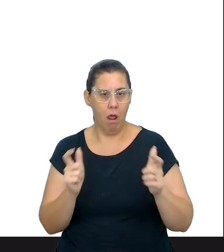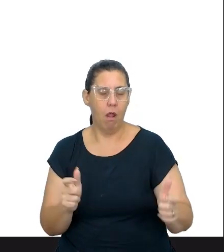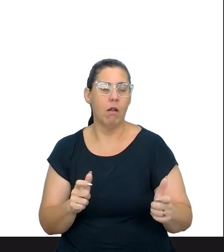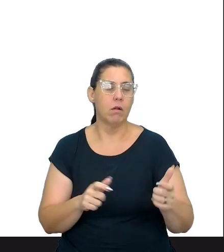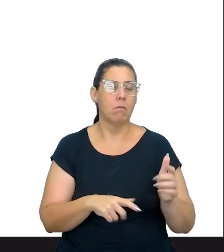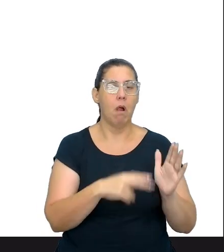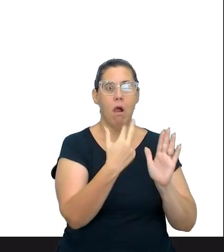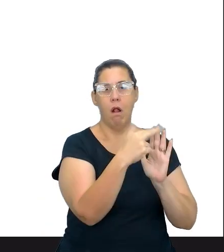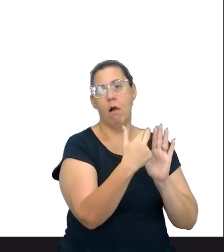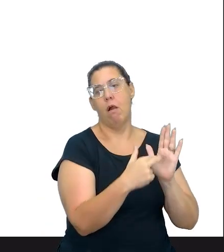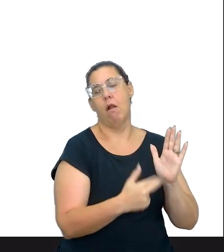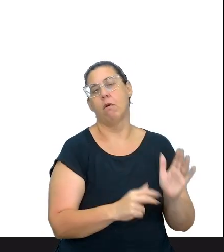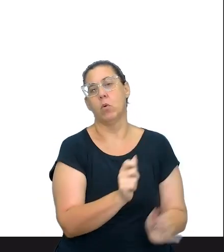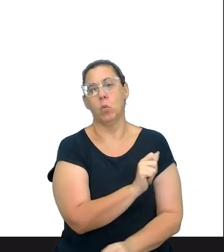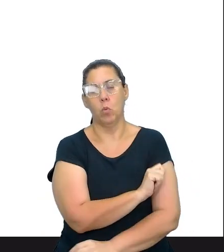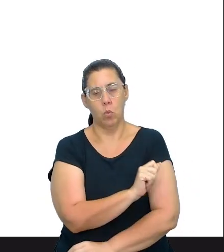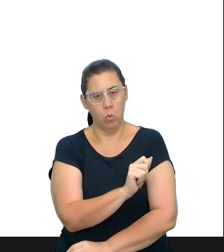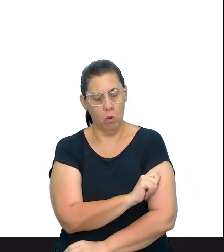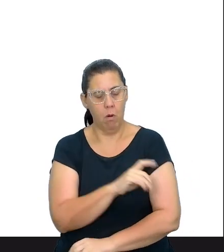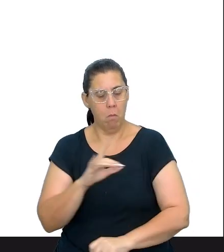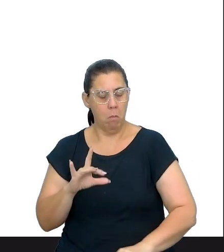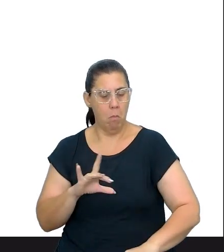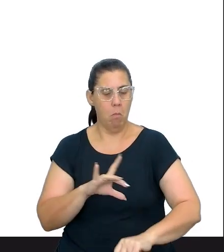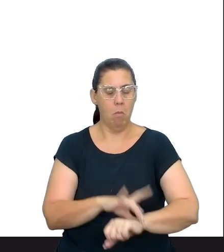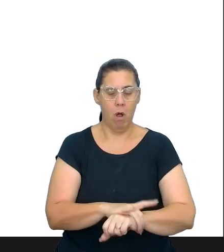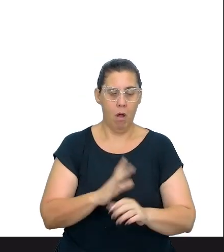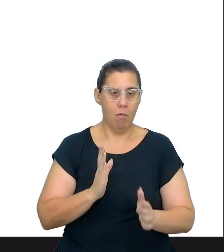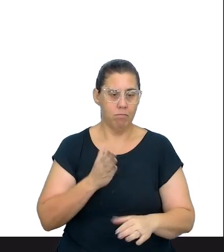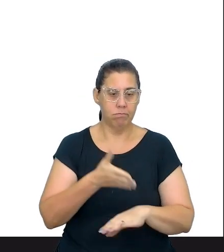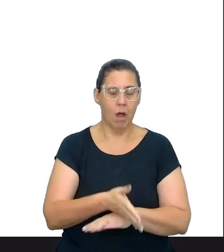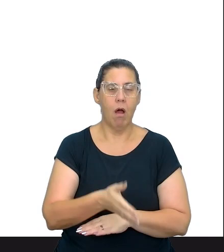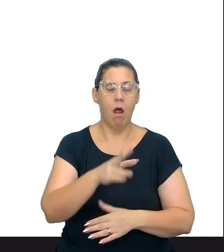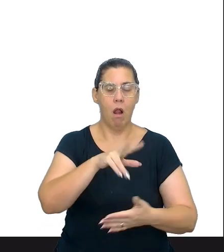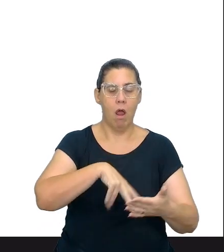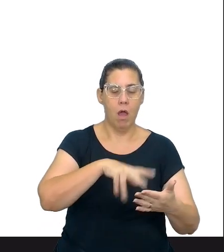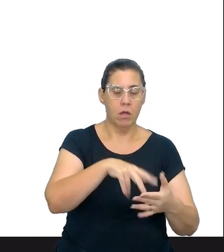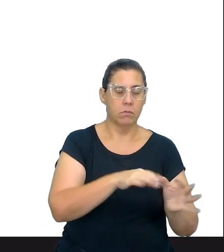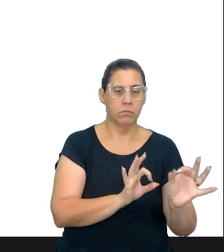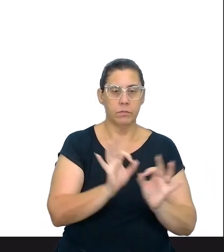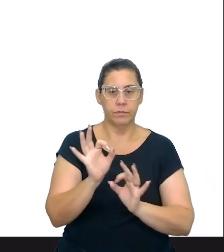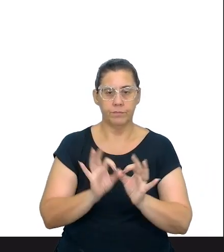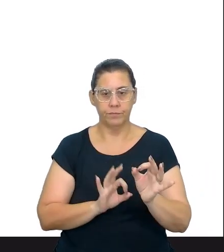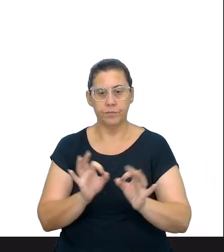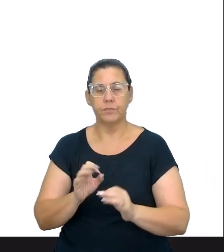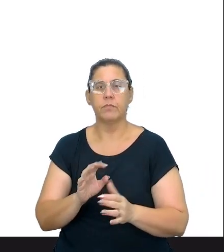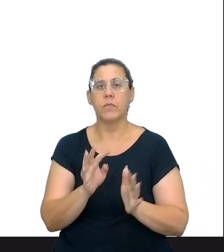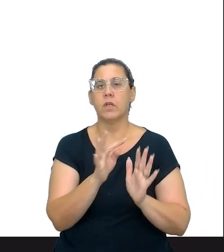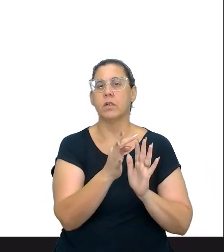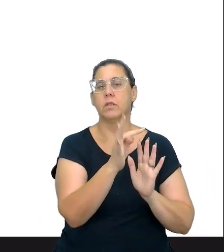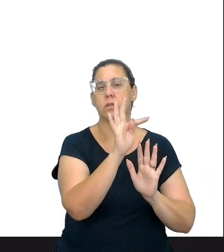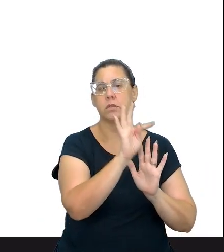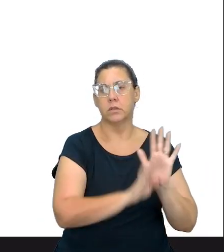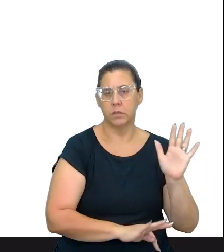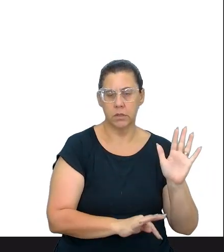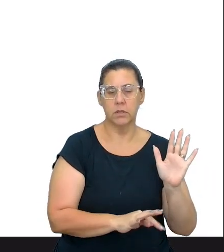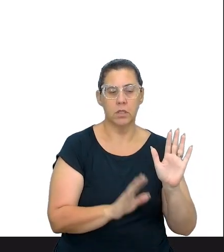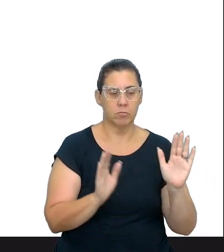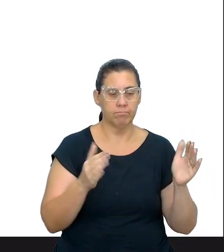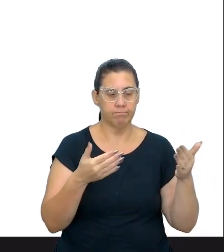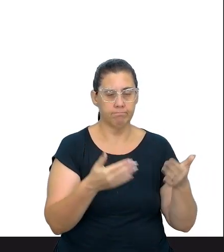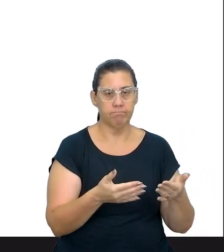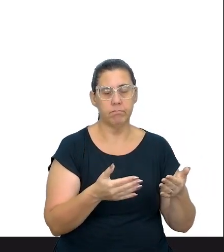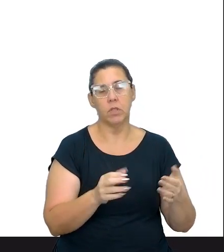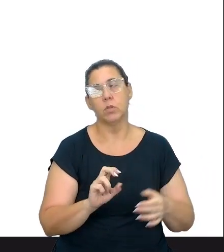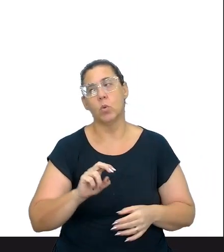repertório dos estudantes, garantindo acesso à leitura e produção de chamados textos multissemióticos,